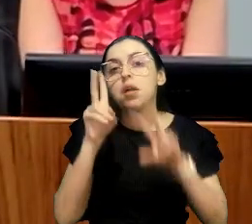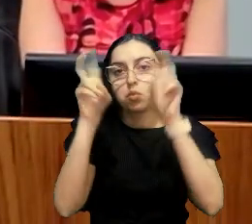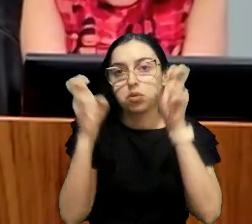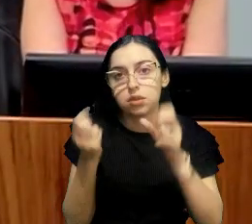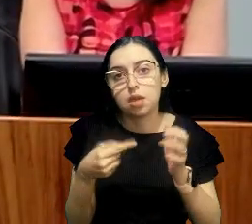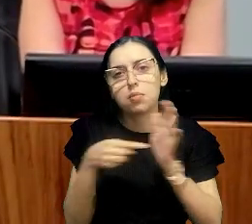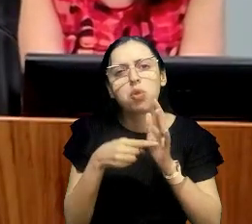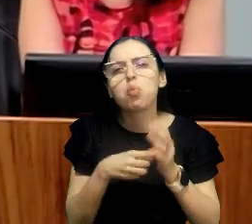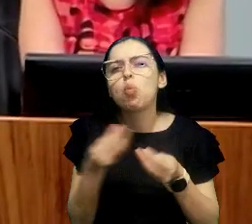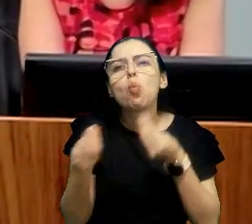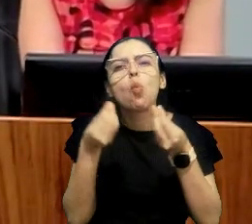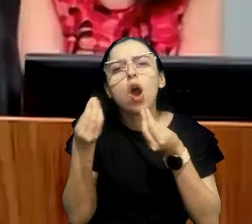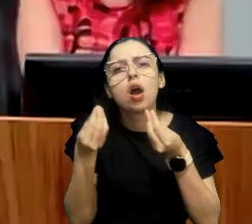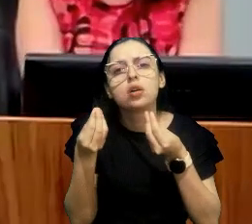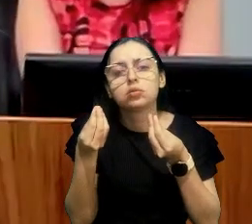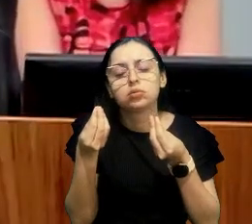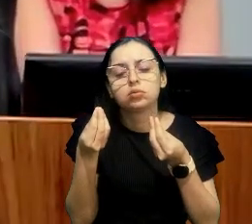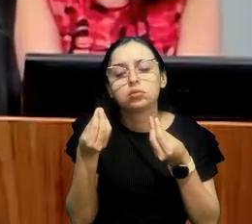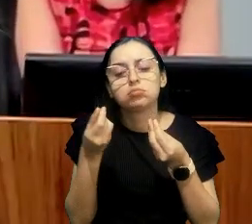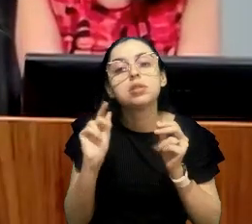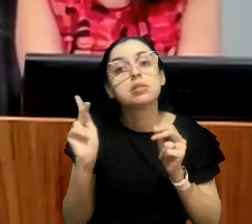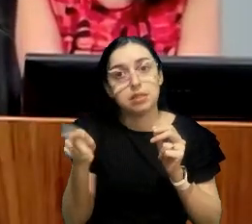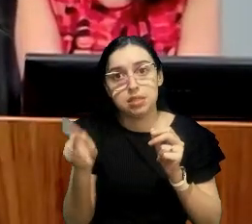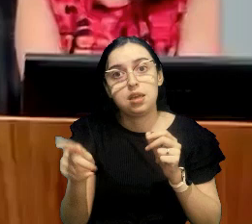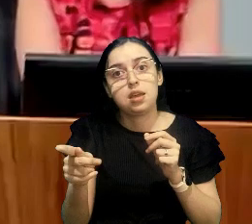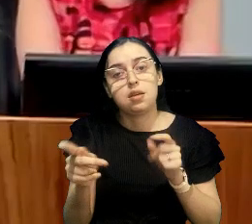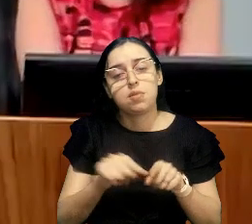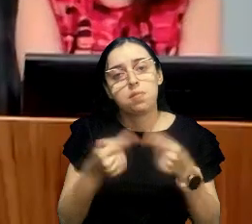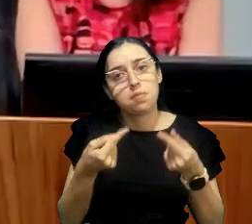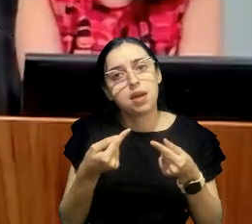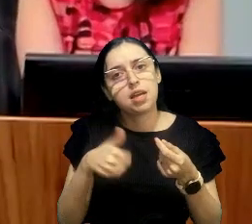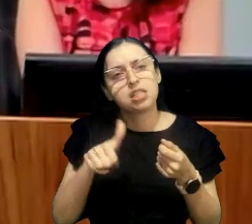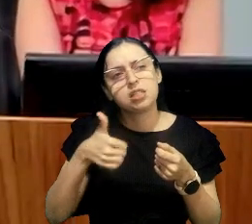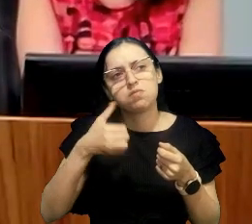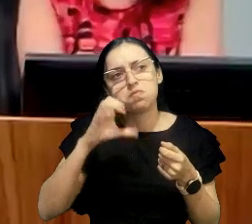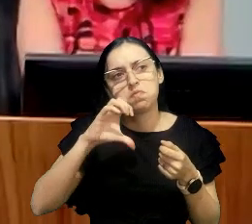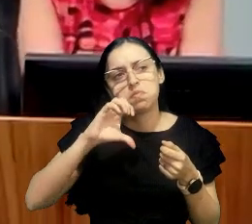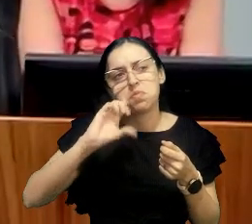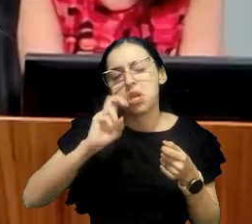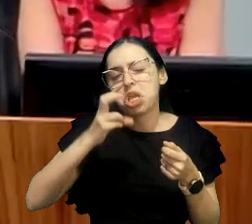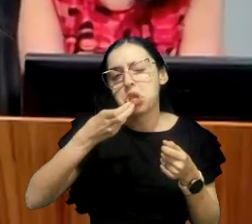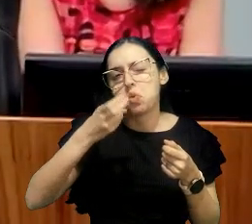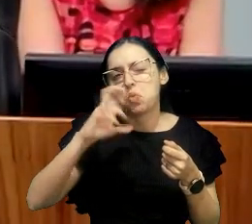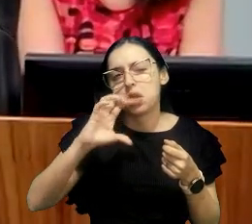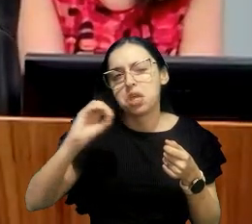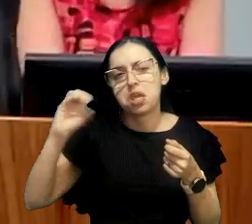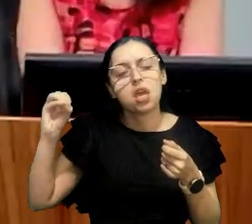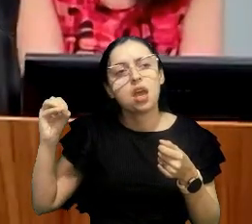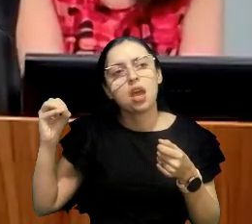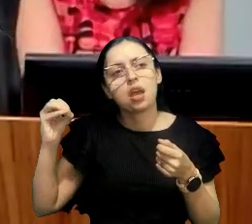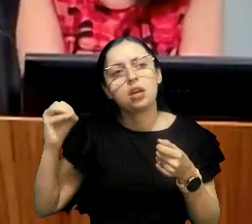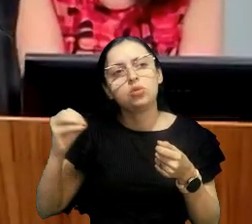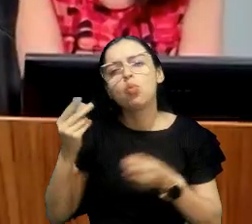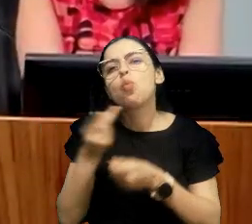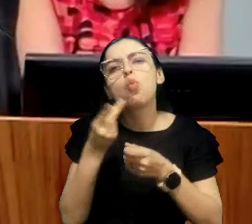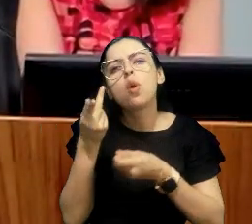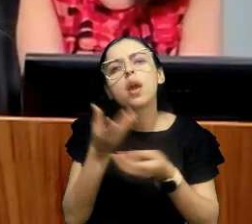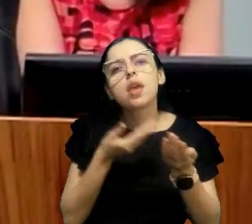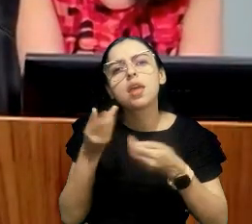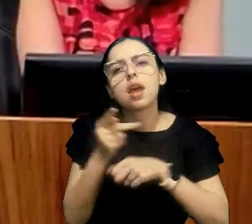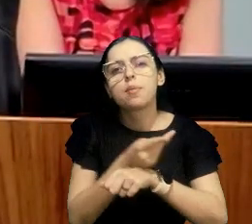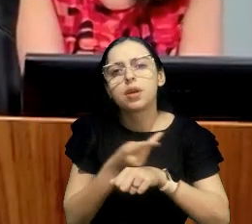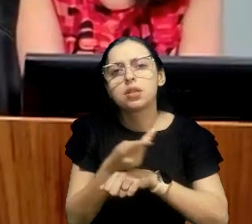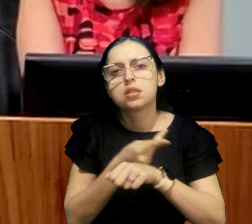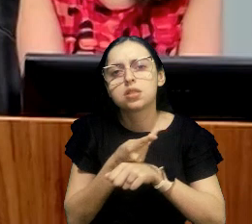Desde quando? Porque o imprescritível é desde sempre, né? Então vamos voltar a 1500, né? Então o que é essa perícia, esse processo e essa